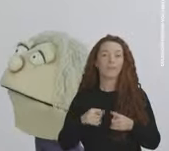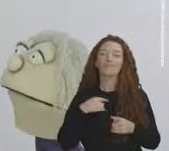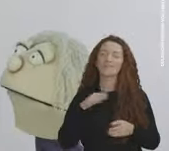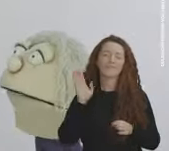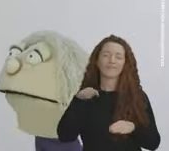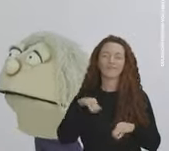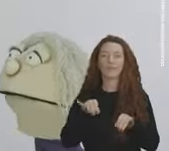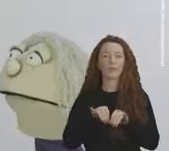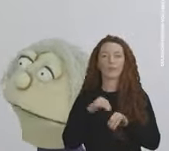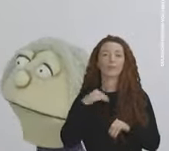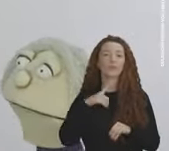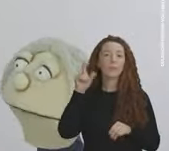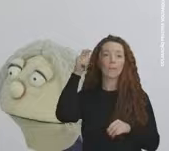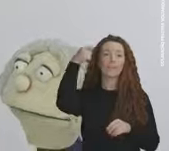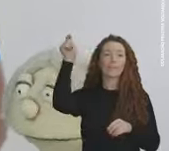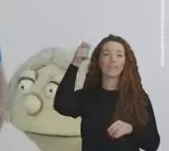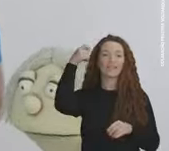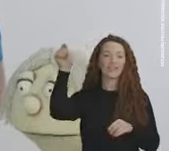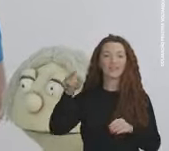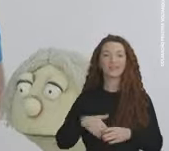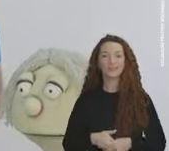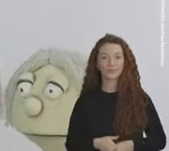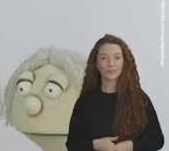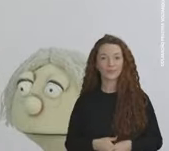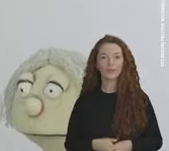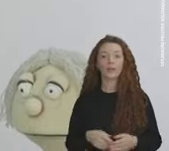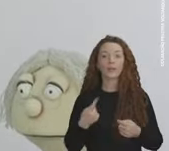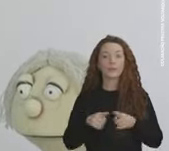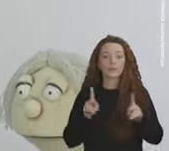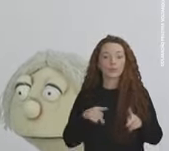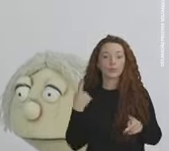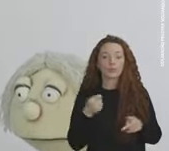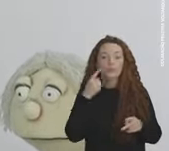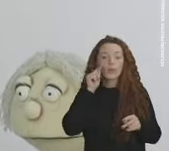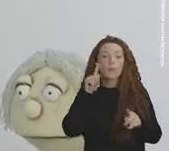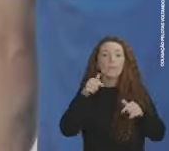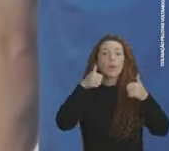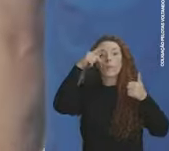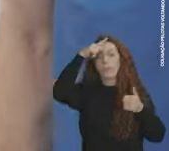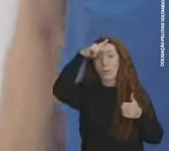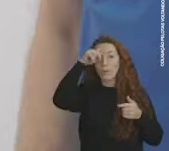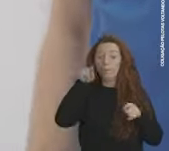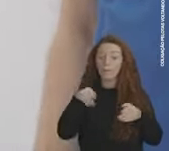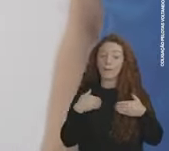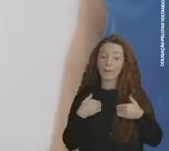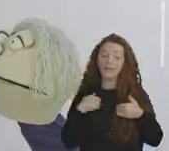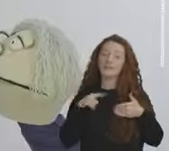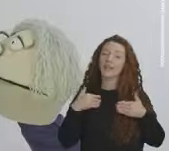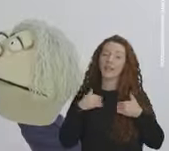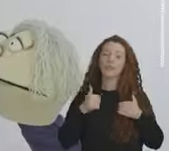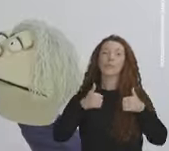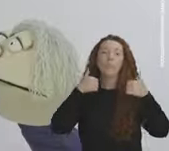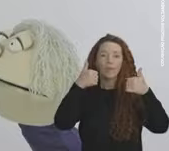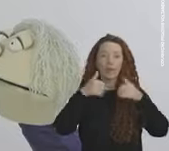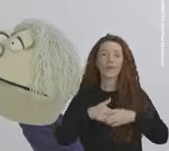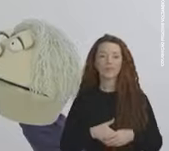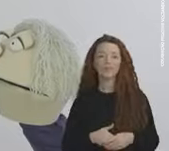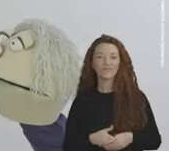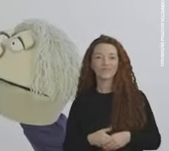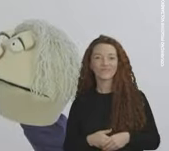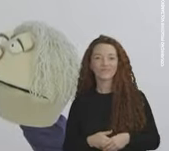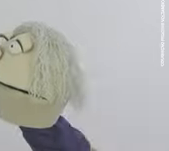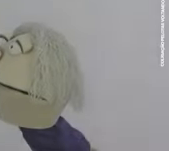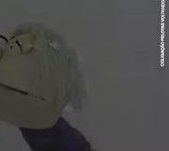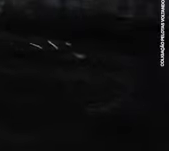Mas azar, tem as bandeiras. Mas gente, tem que ver o que é melhor para pelotas. Para mim sou eu. Eu sou o melhor para mim.